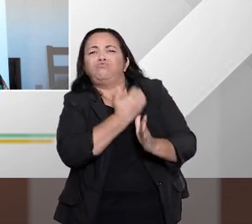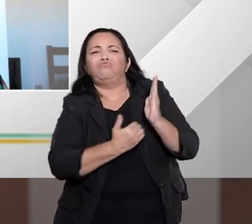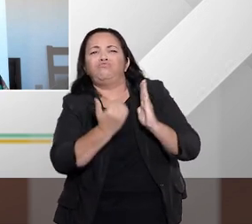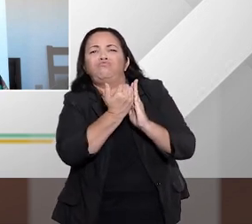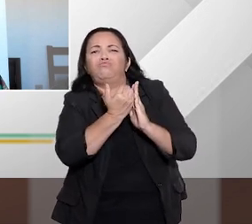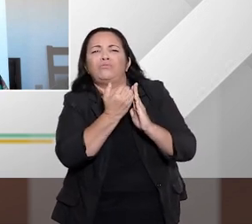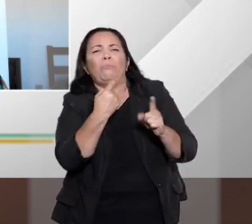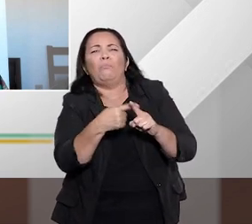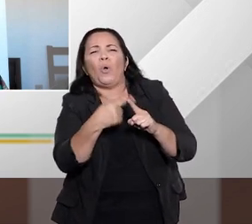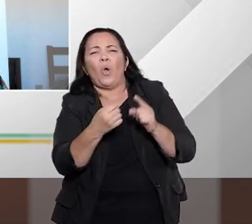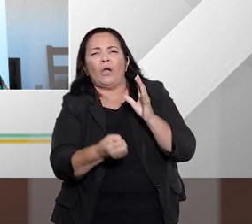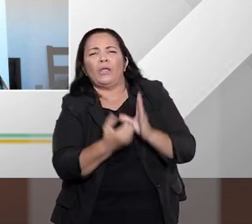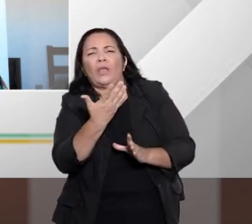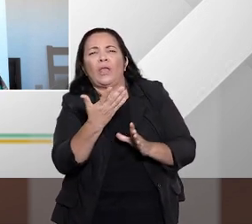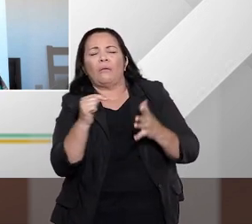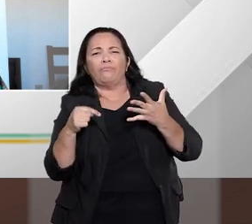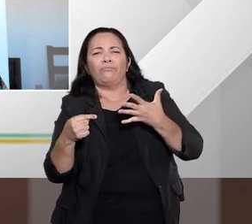cidadão?